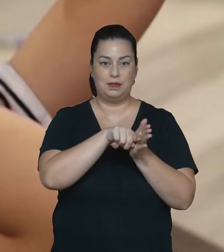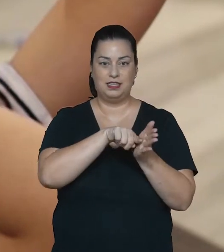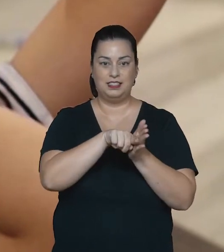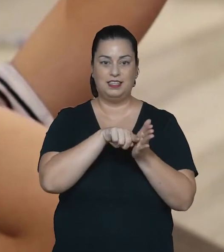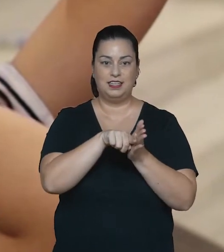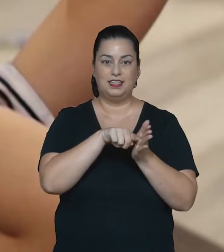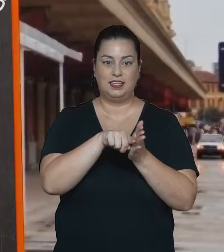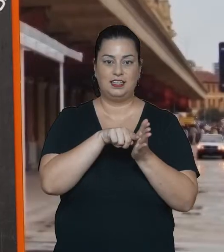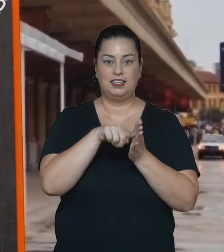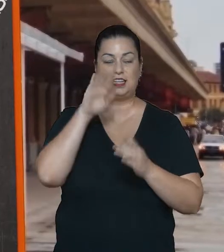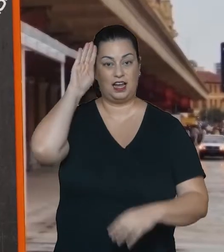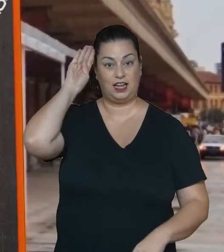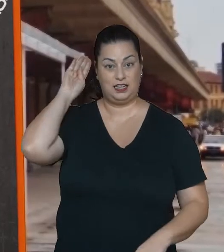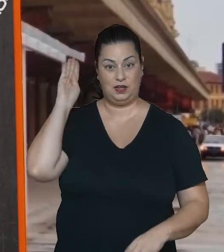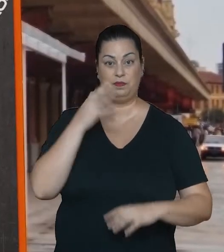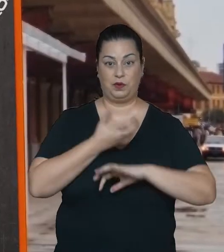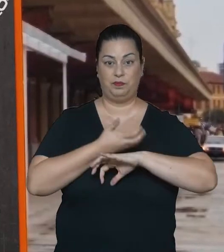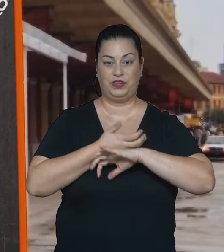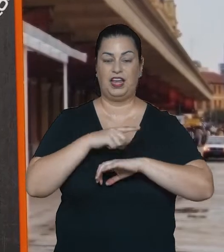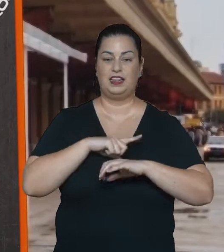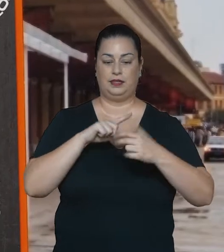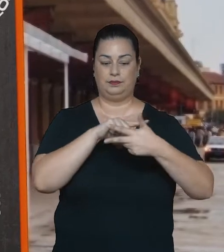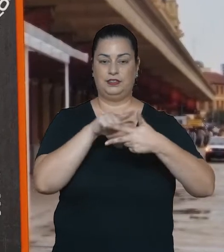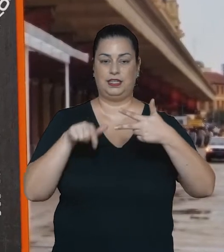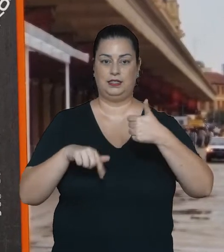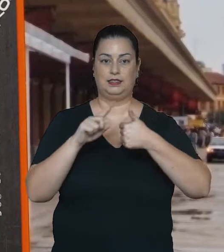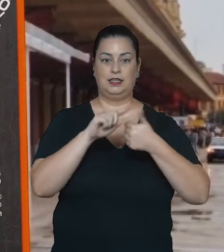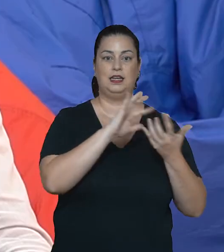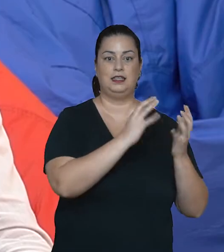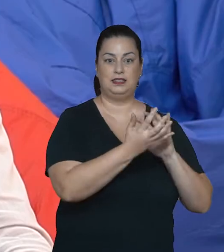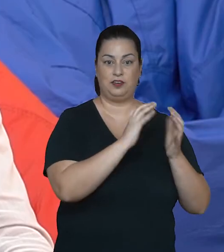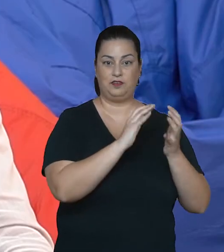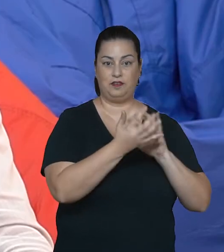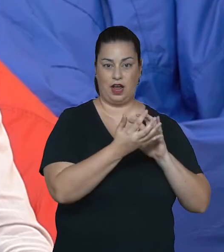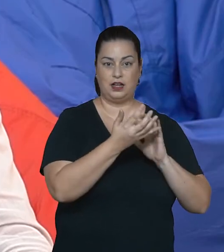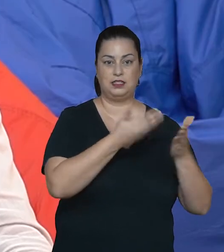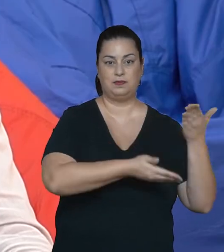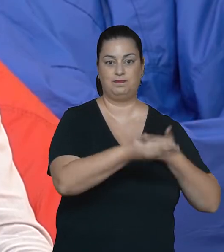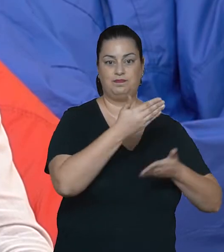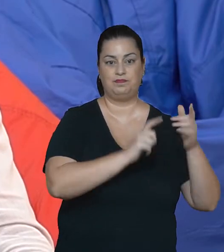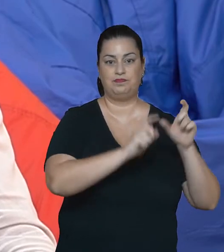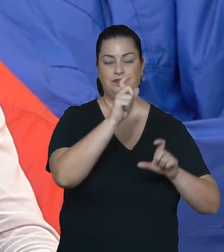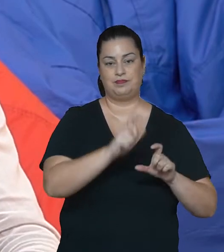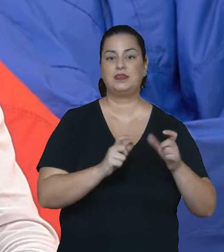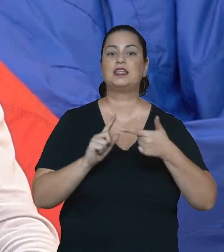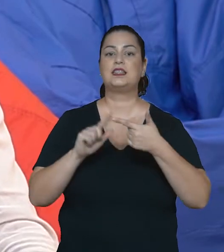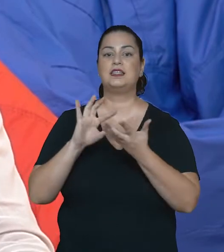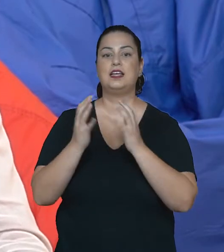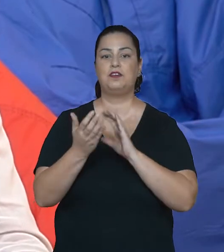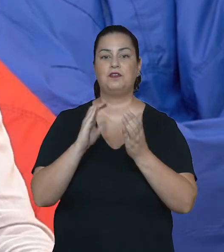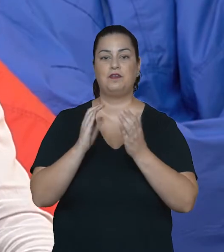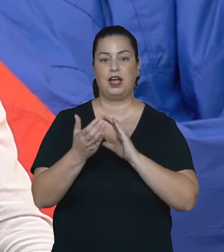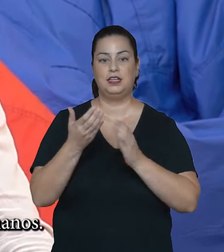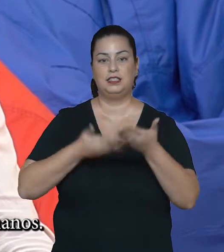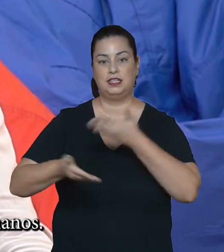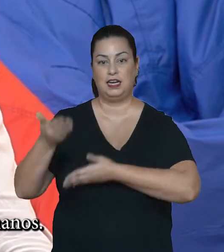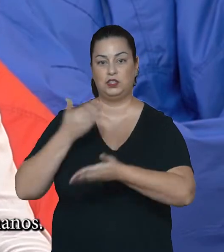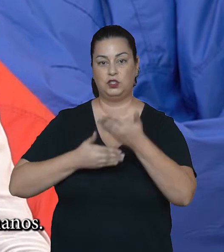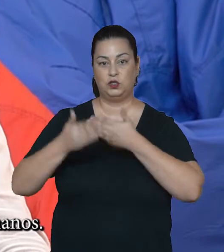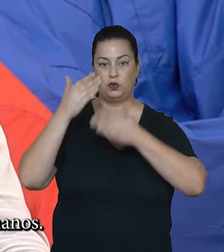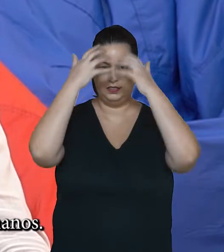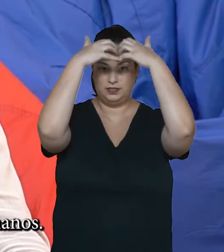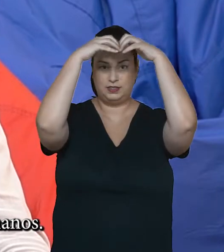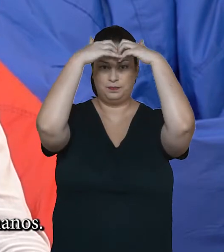Design da UDESC possui três linhas de atuação, interfaces e interações físicas, interfaces e